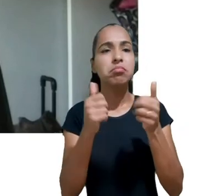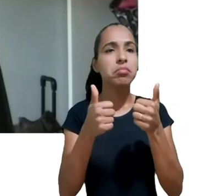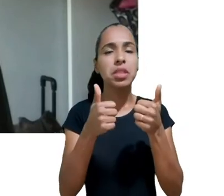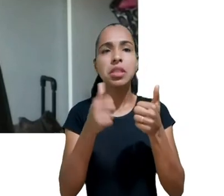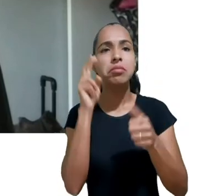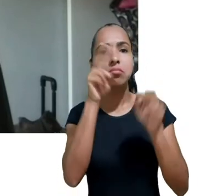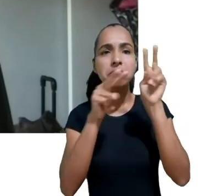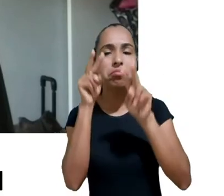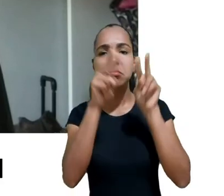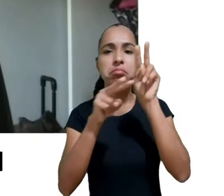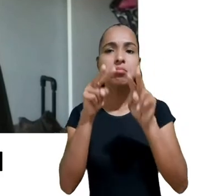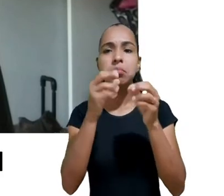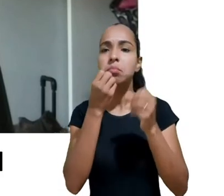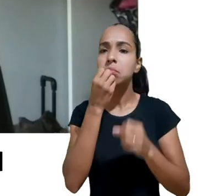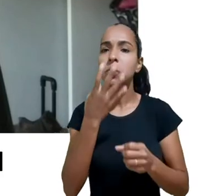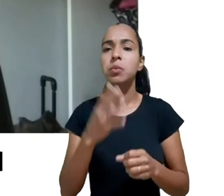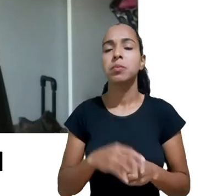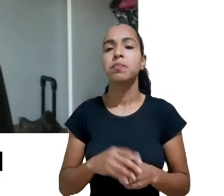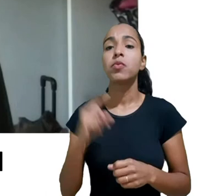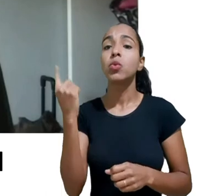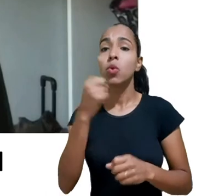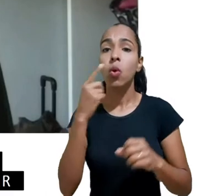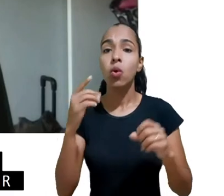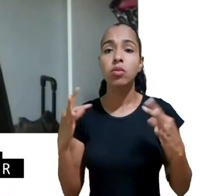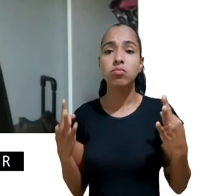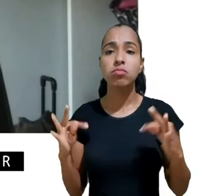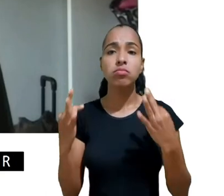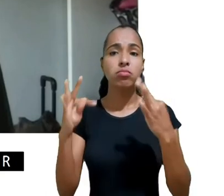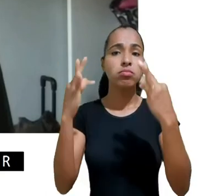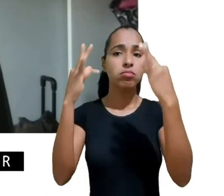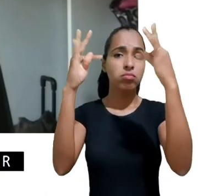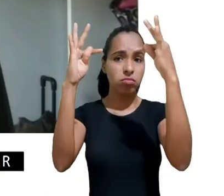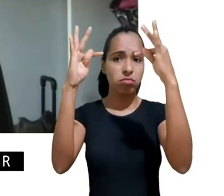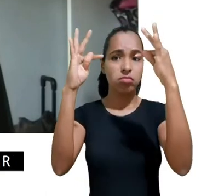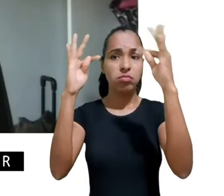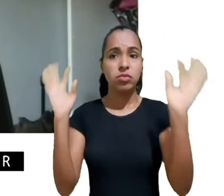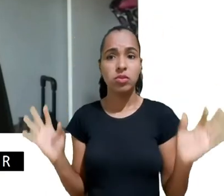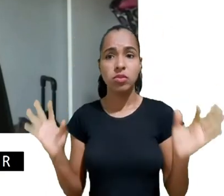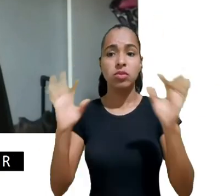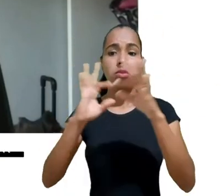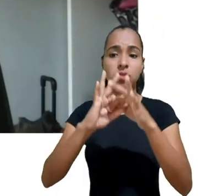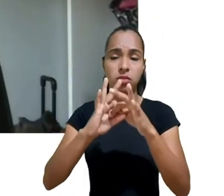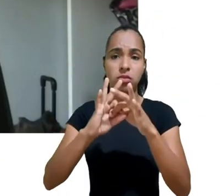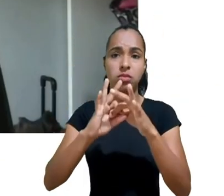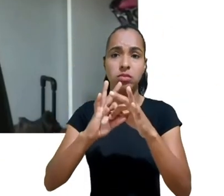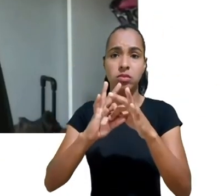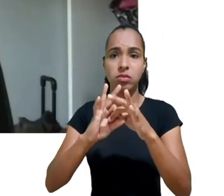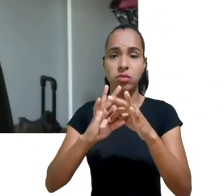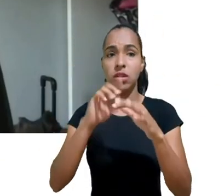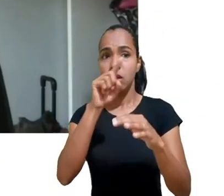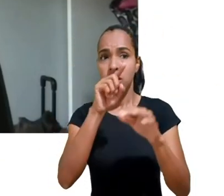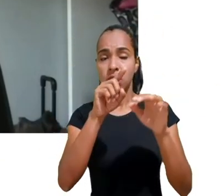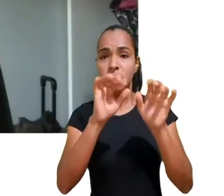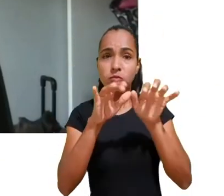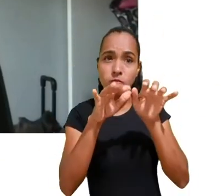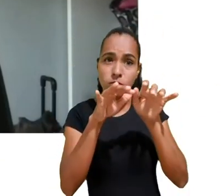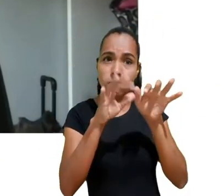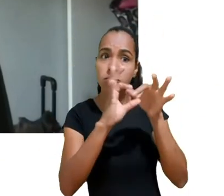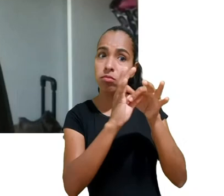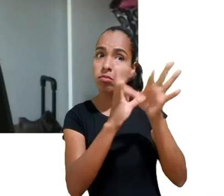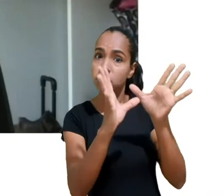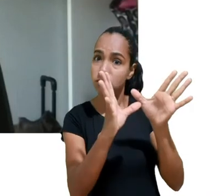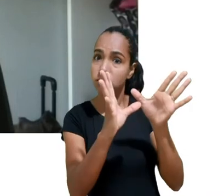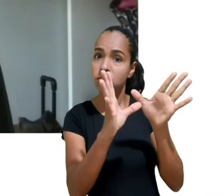tecnologia de casar os dois conceitos de uma web livre livre de vigilância e uma web